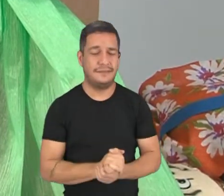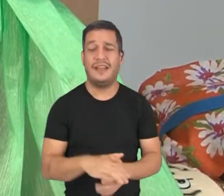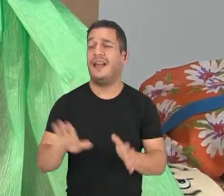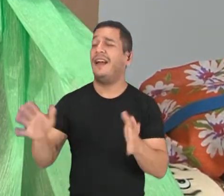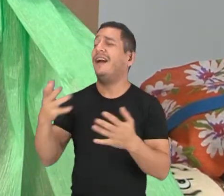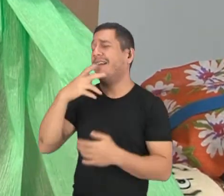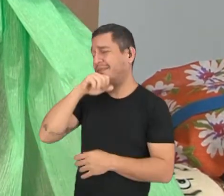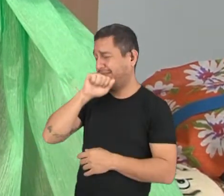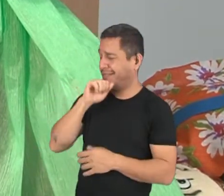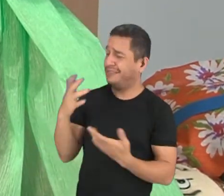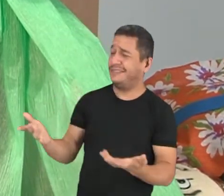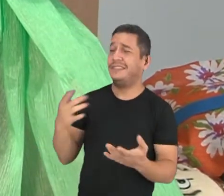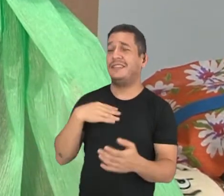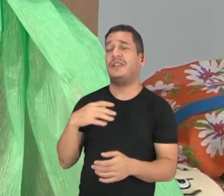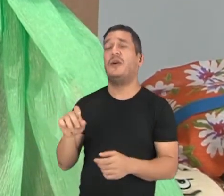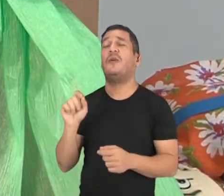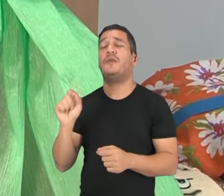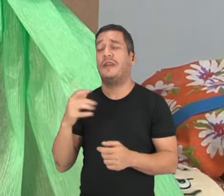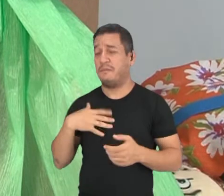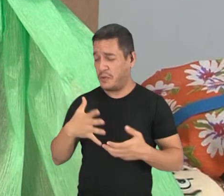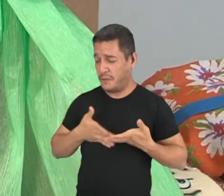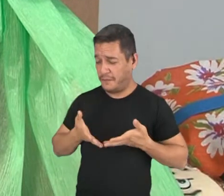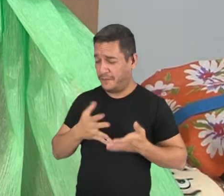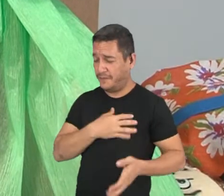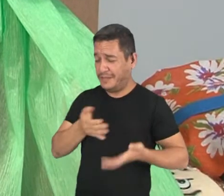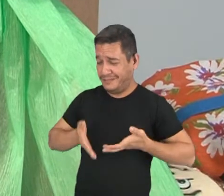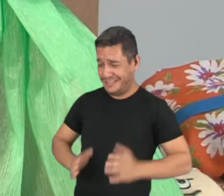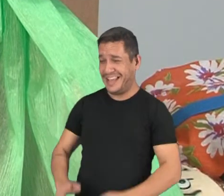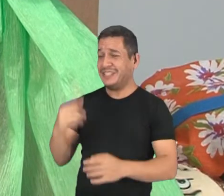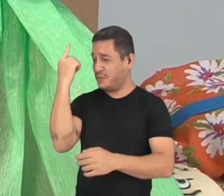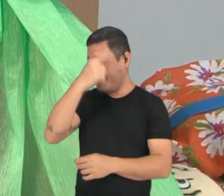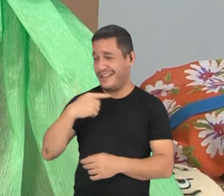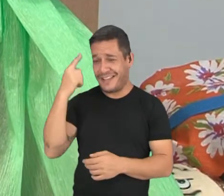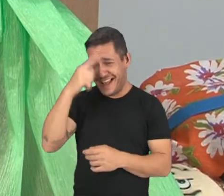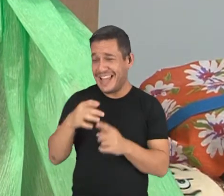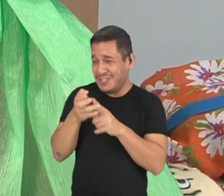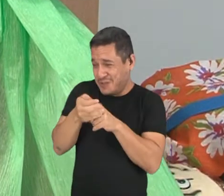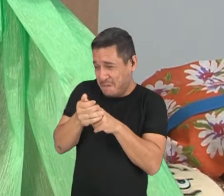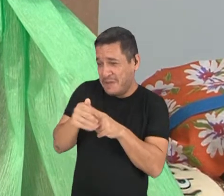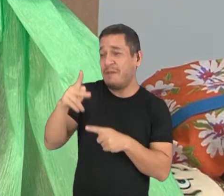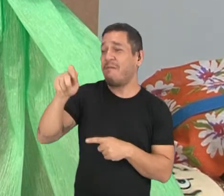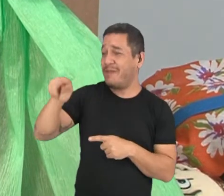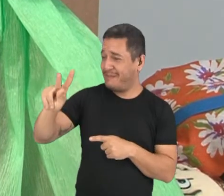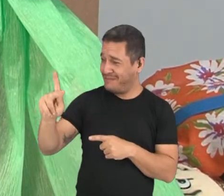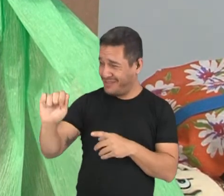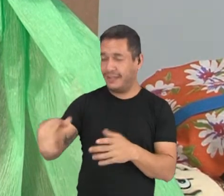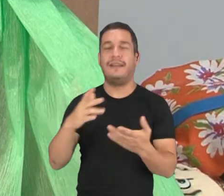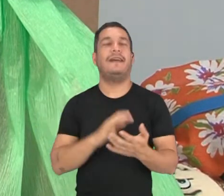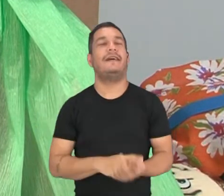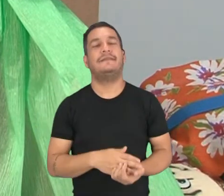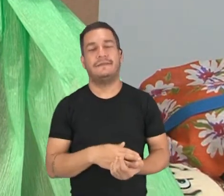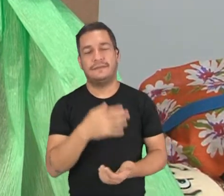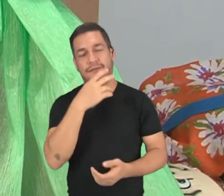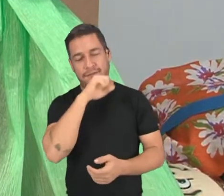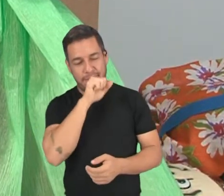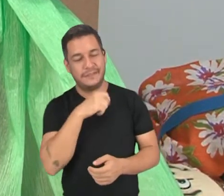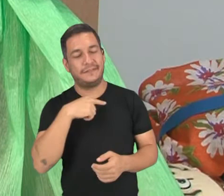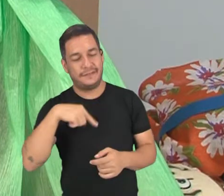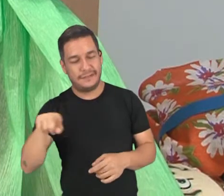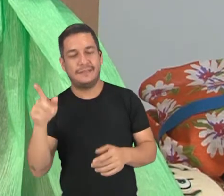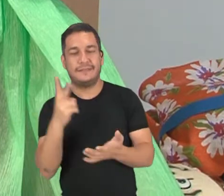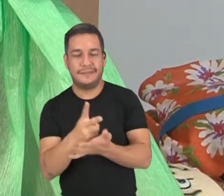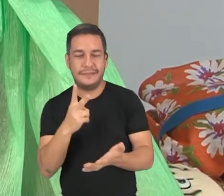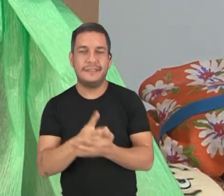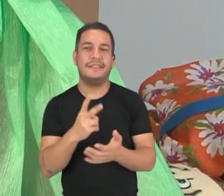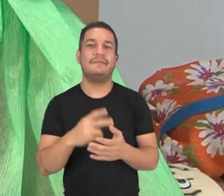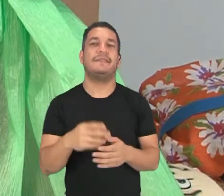Francisco, não quer que meu filho nasça com cara de pamonha. Pai Francisco sempre realizava os desejos